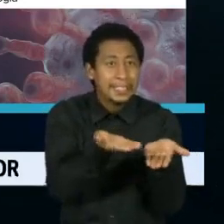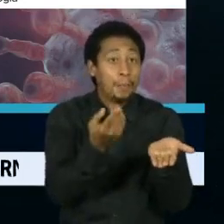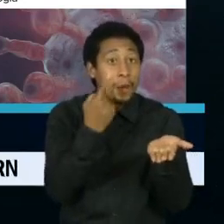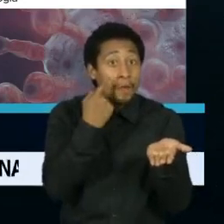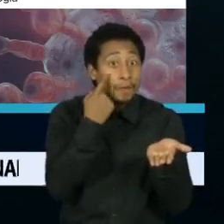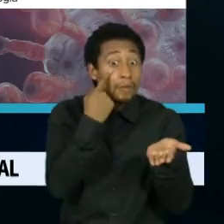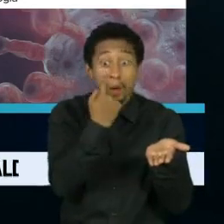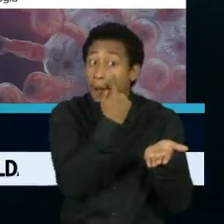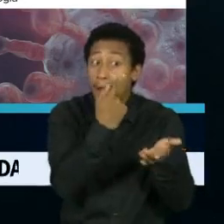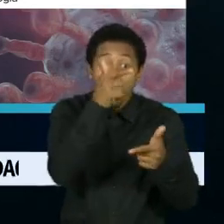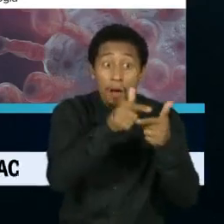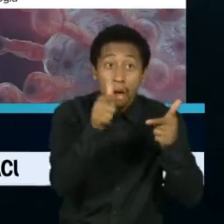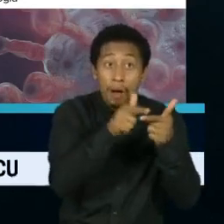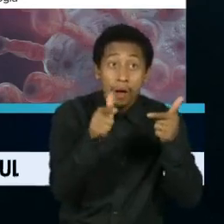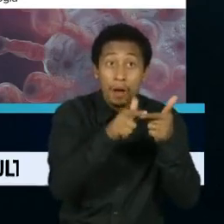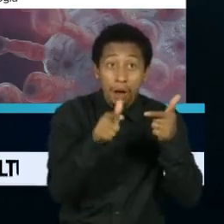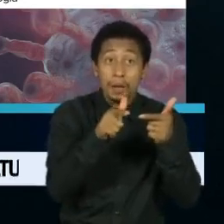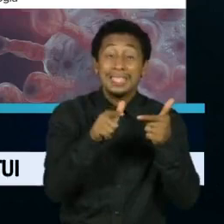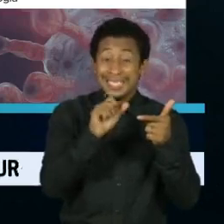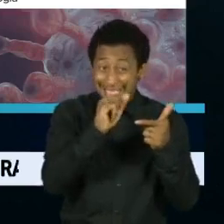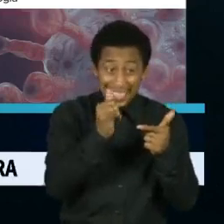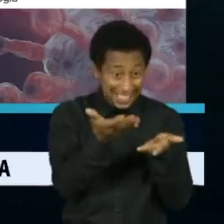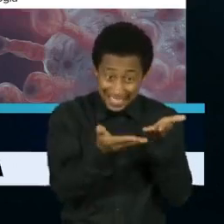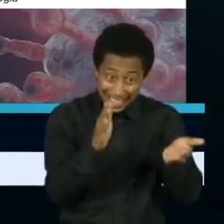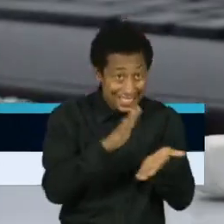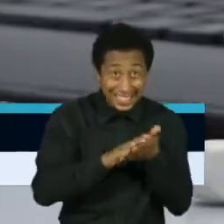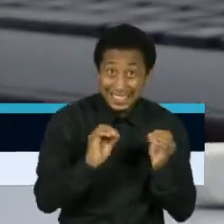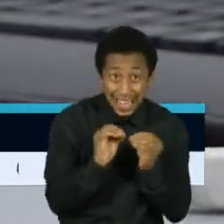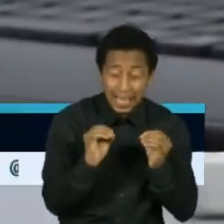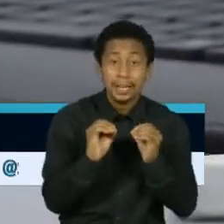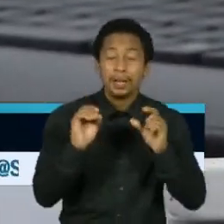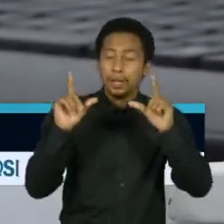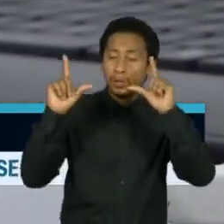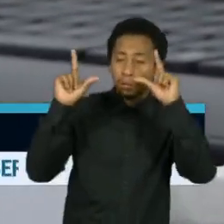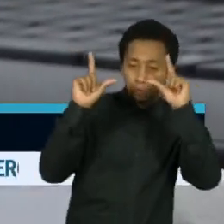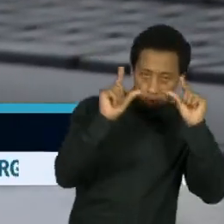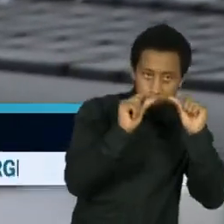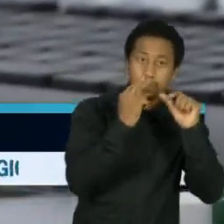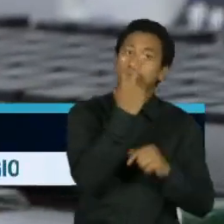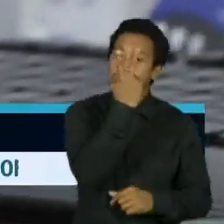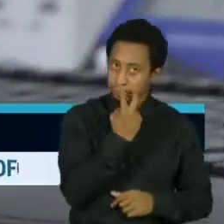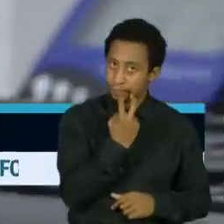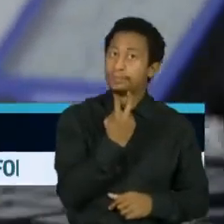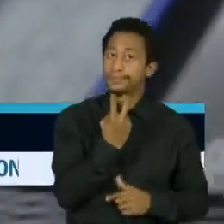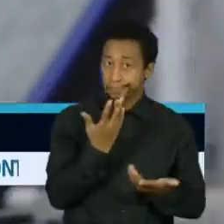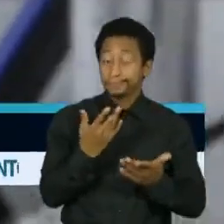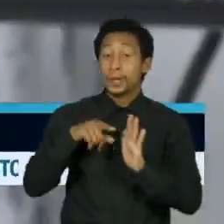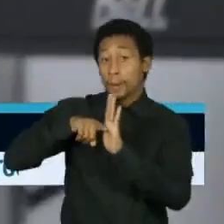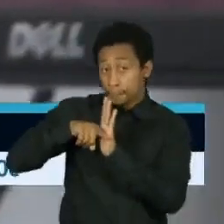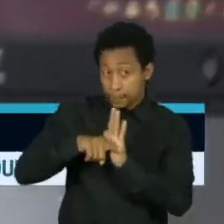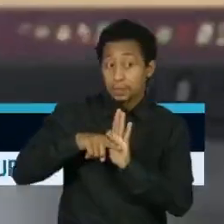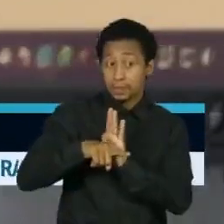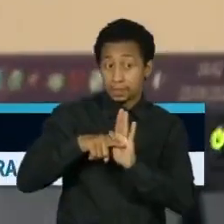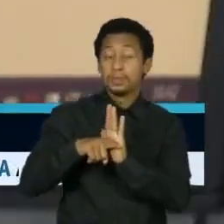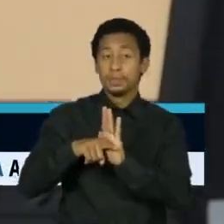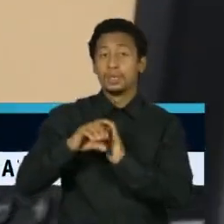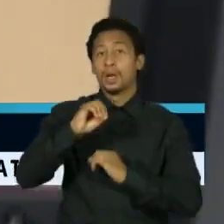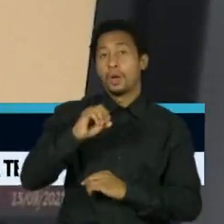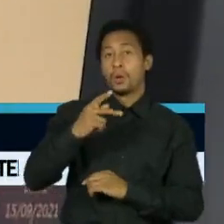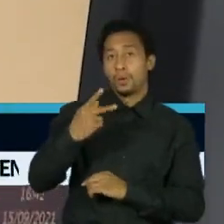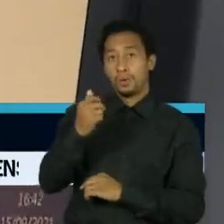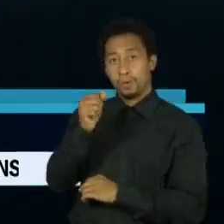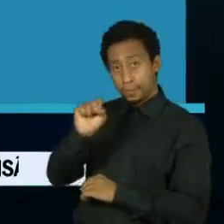doença silenciosa pode levar à perda total da visão. O levantamento da Sociedade Brasileira de Medicina Tropical